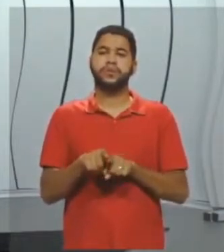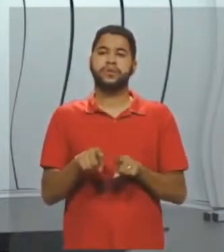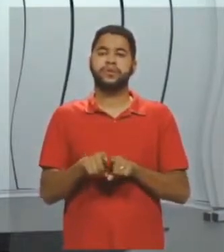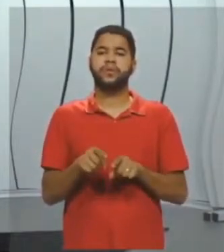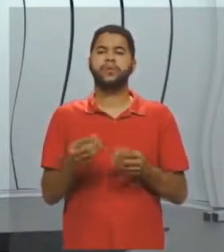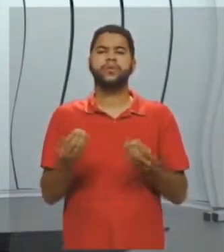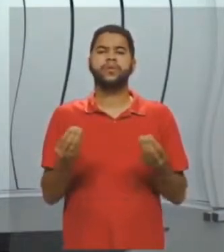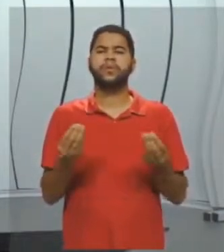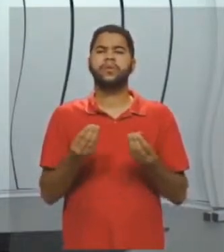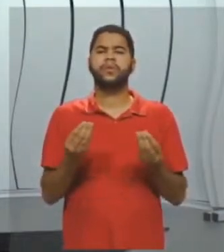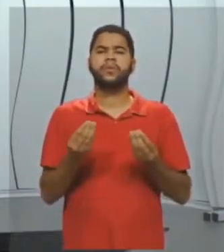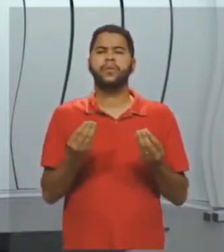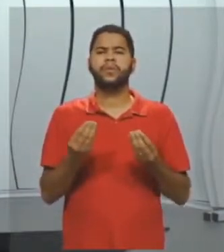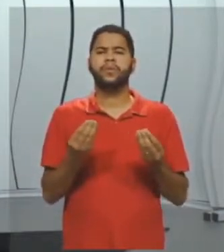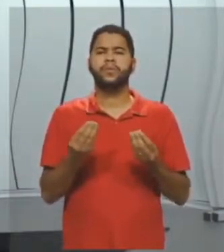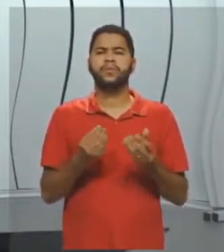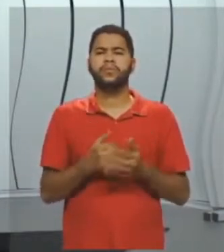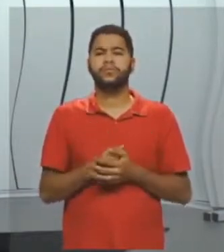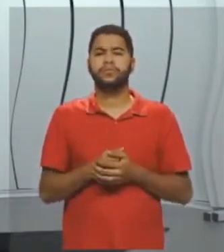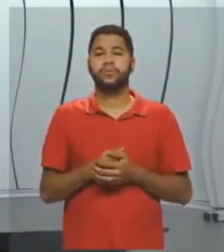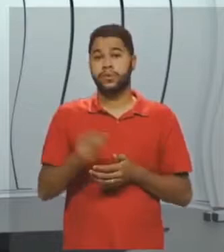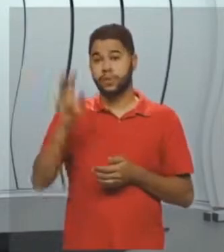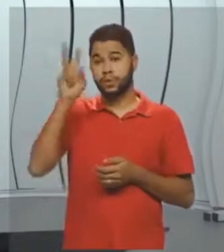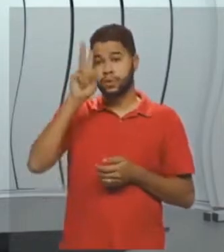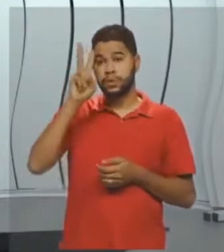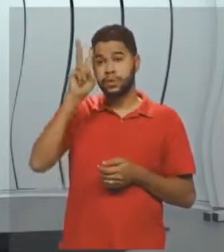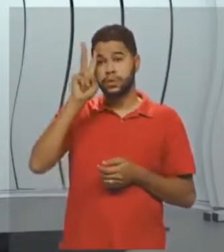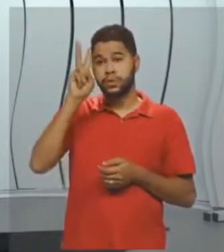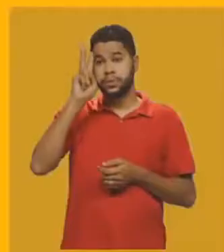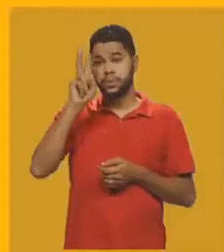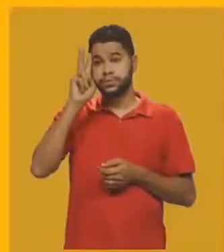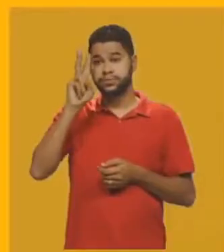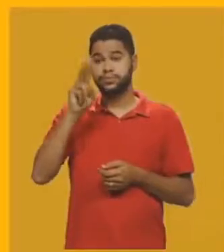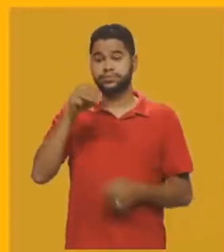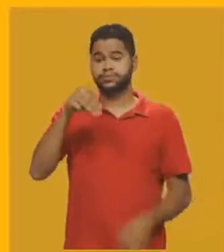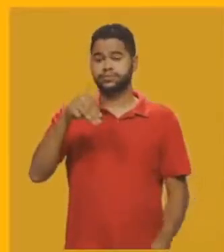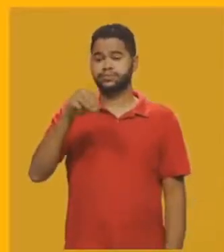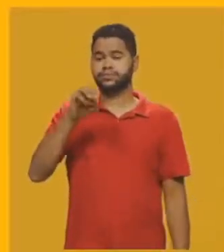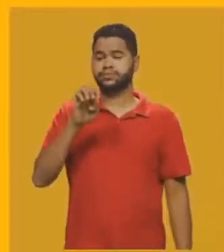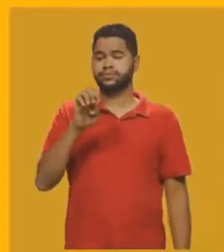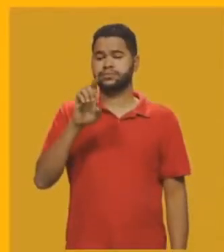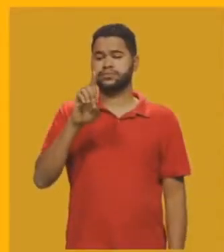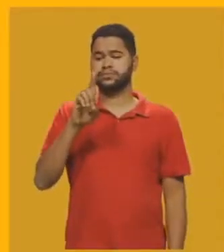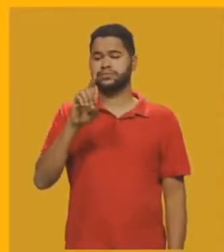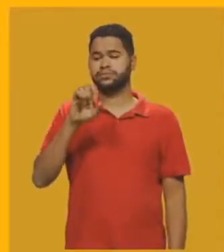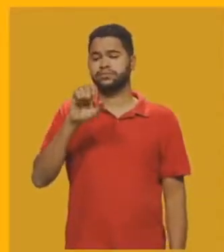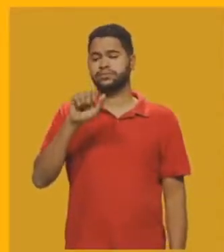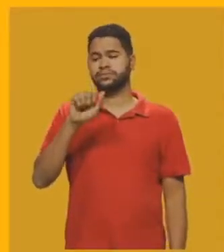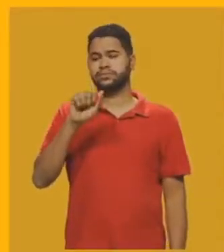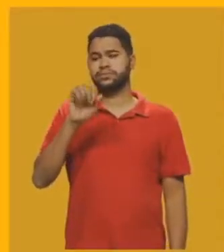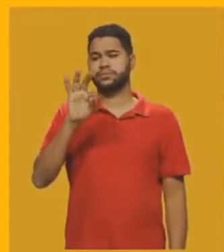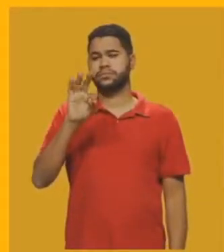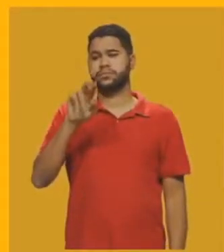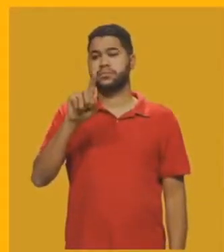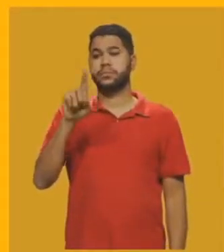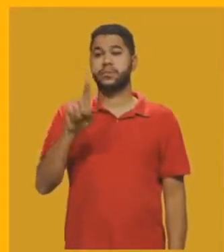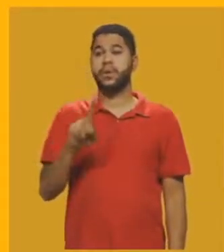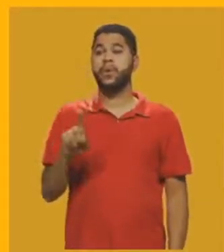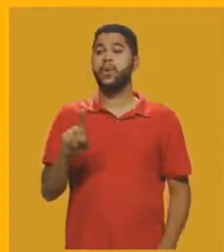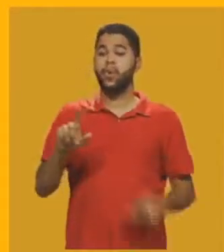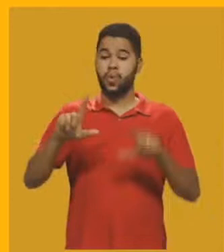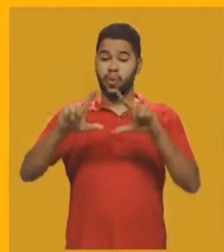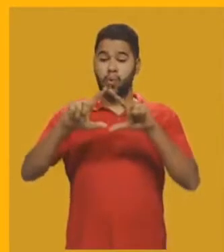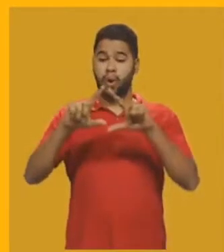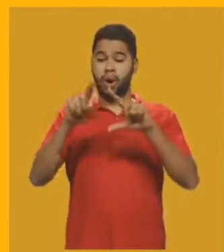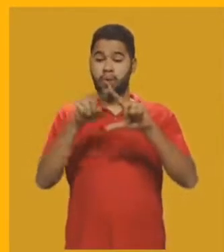Como que eu traço a mediatriz? Lembrando que essa mediatriz, o ângulo tem que ser reto, né? De